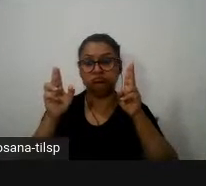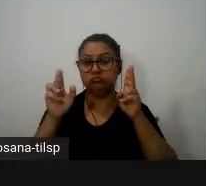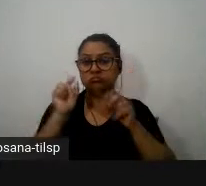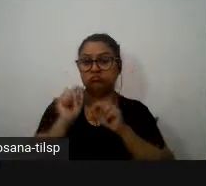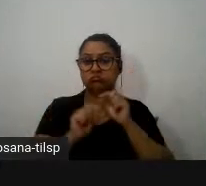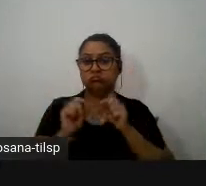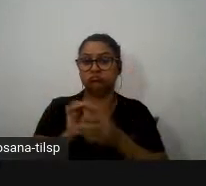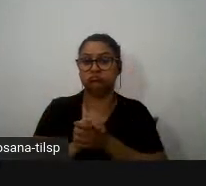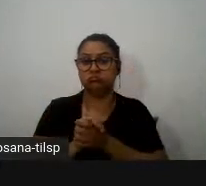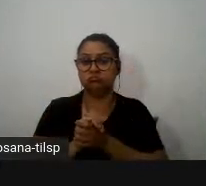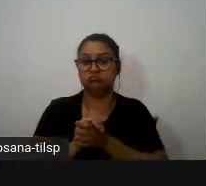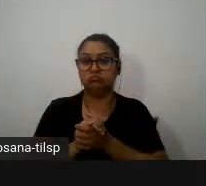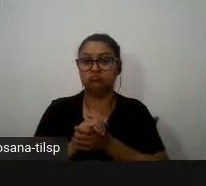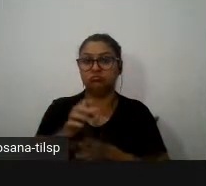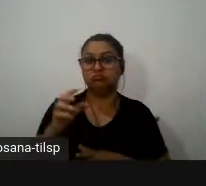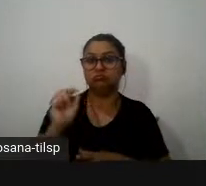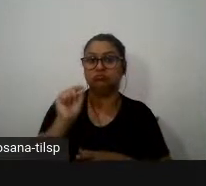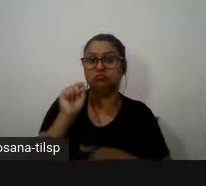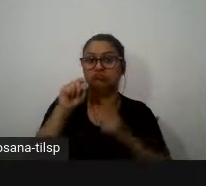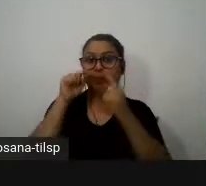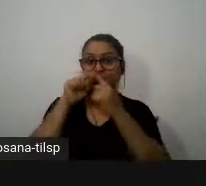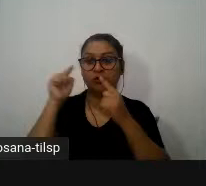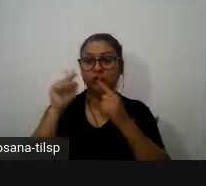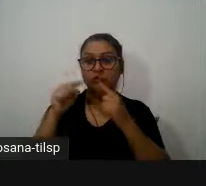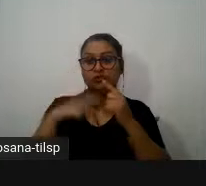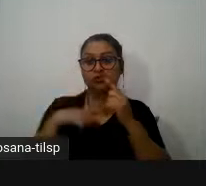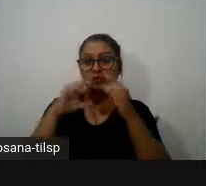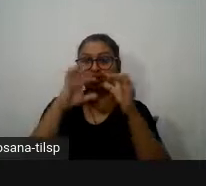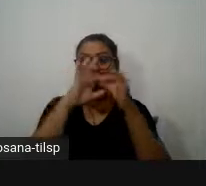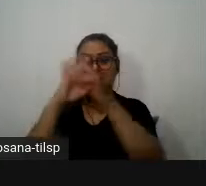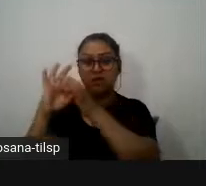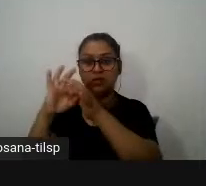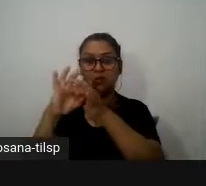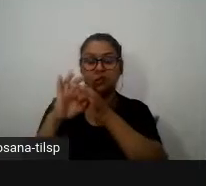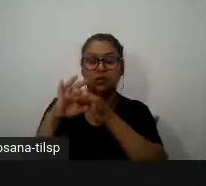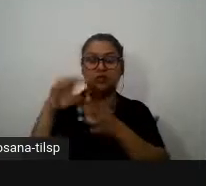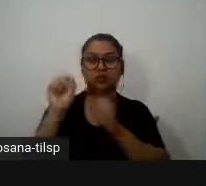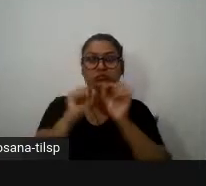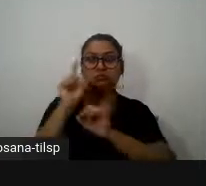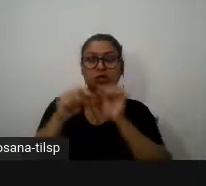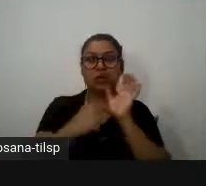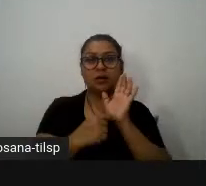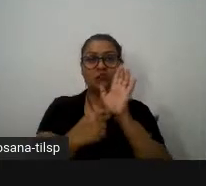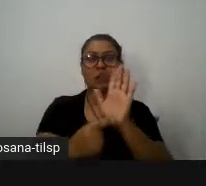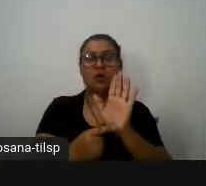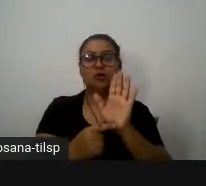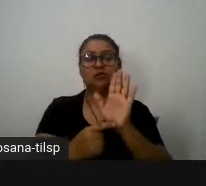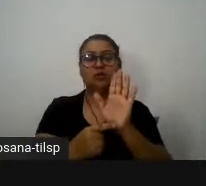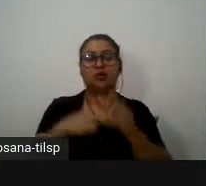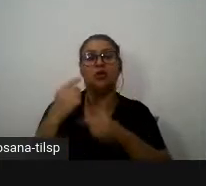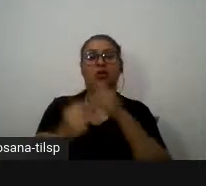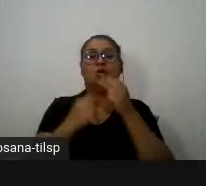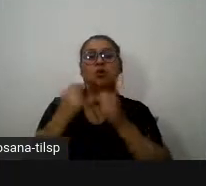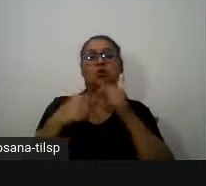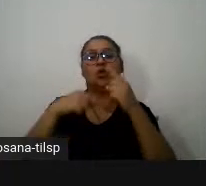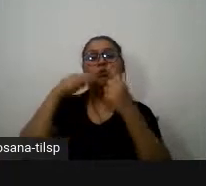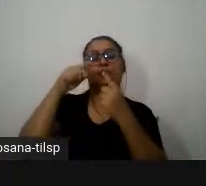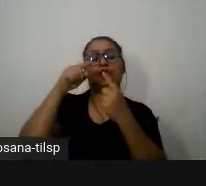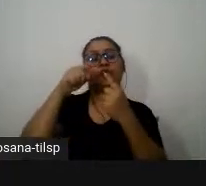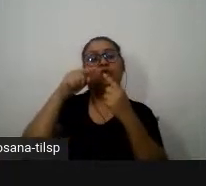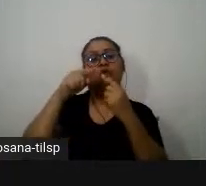mote ou seja o ponto de ligação entre esses diferentes textos era a questão da etiqueta ou do tema da